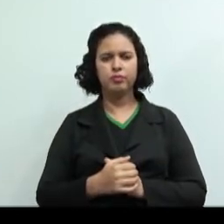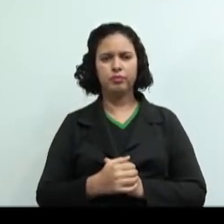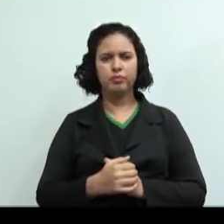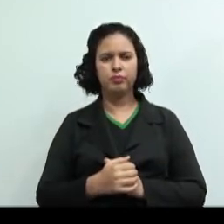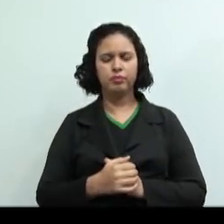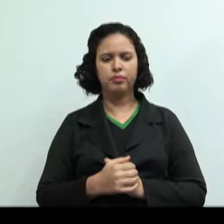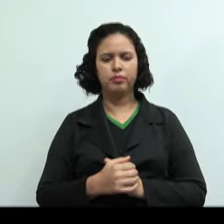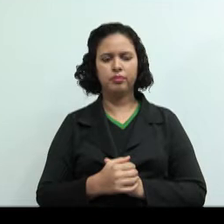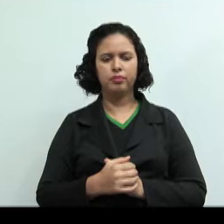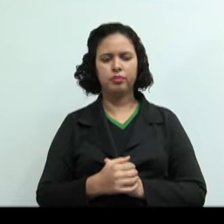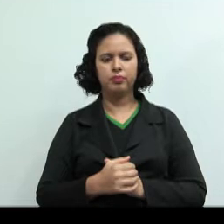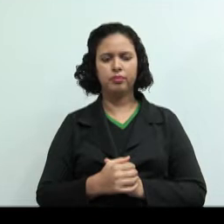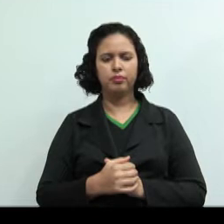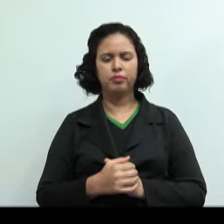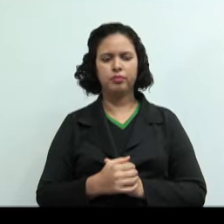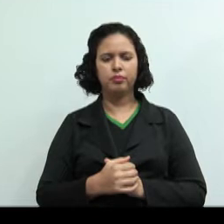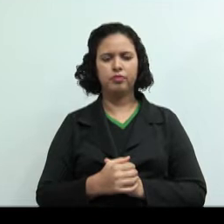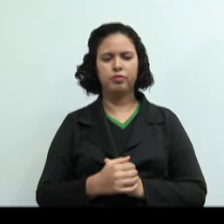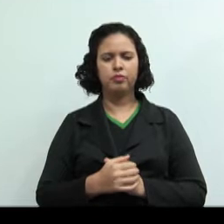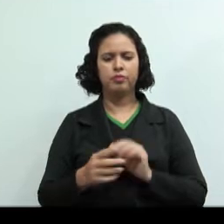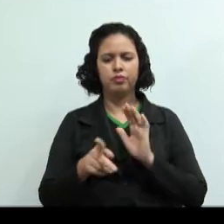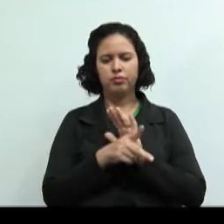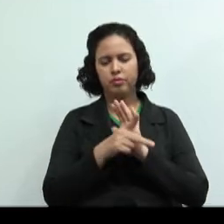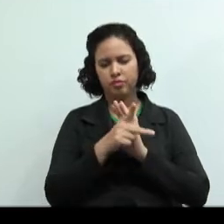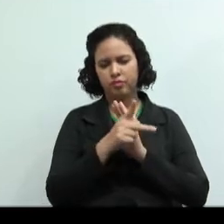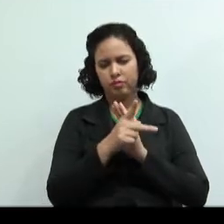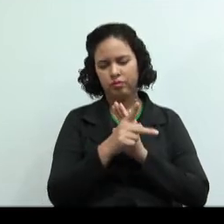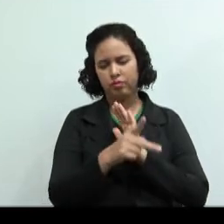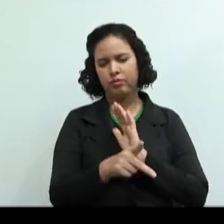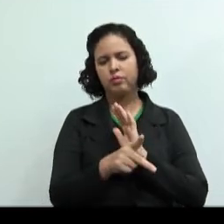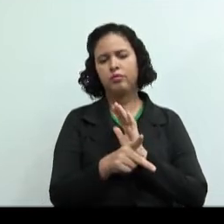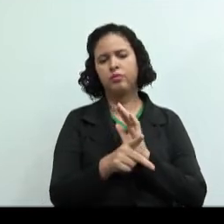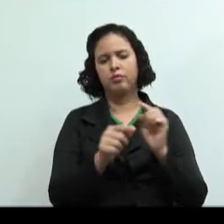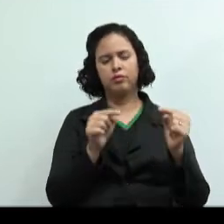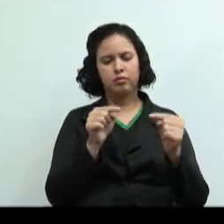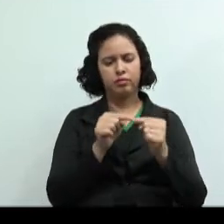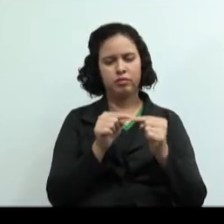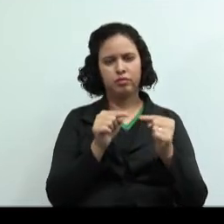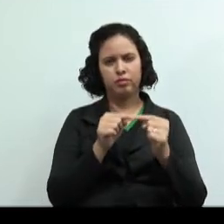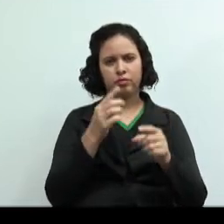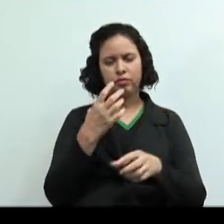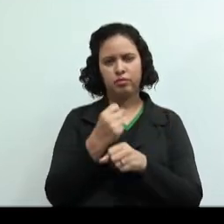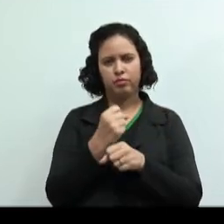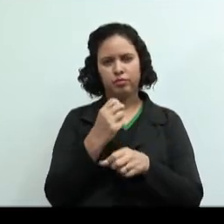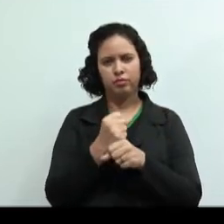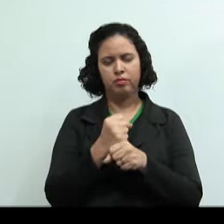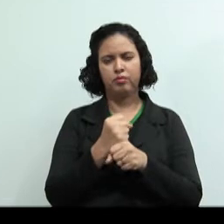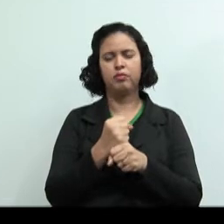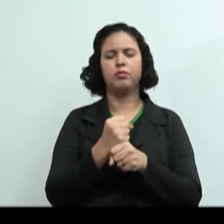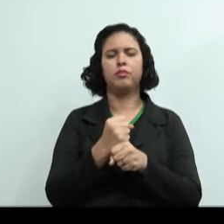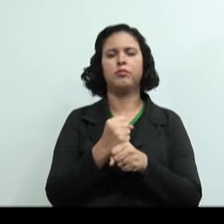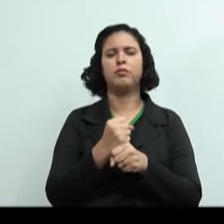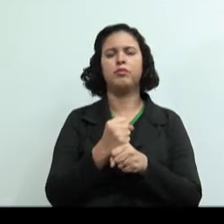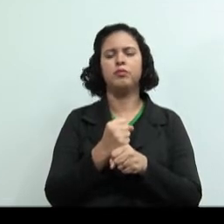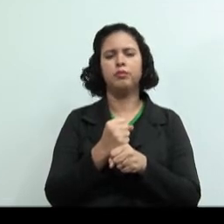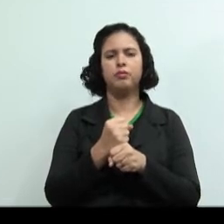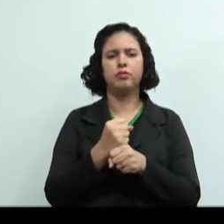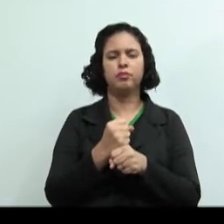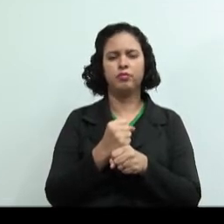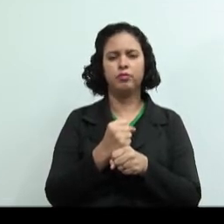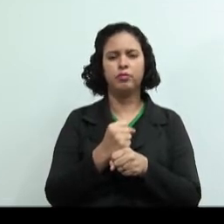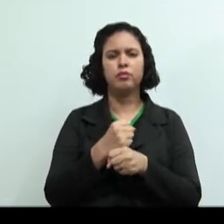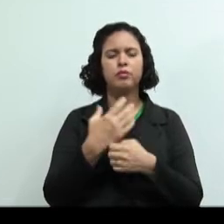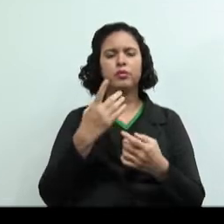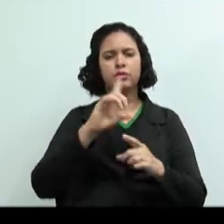Princípios aplicados à contabilidade de custos. O princípio do custo histórico com base no valor é quando os